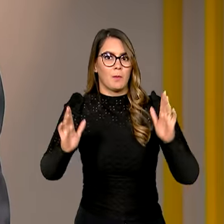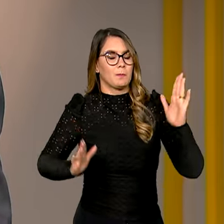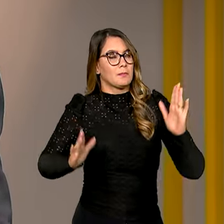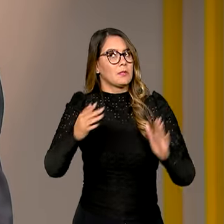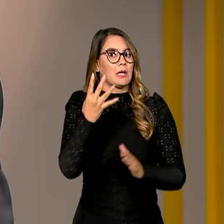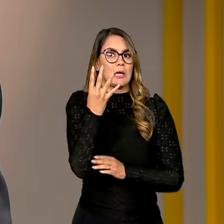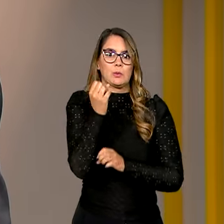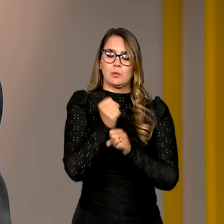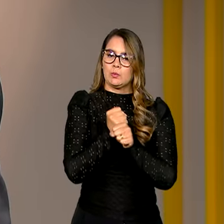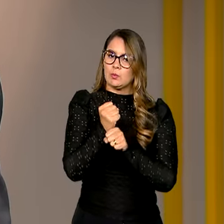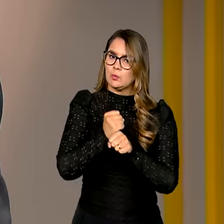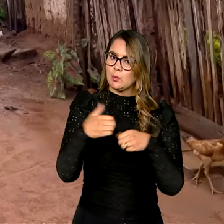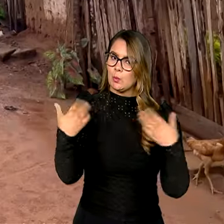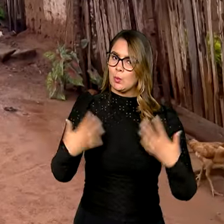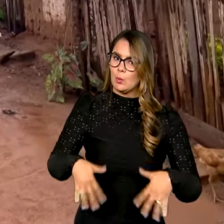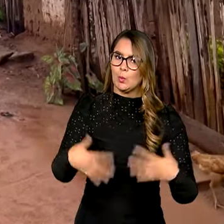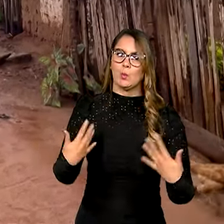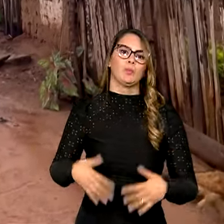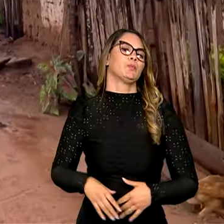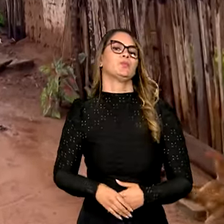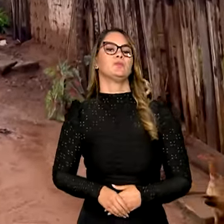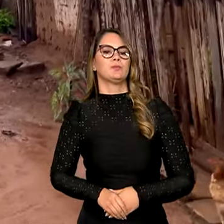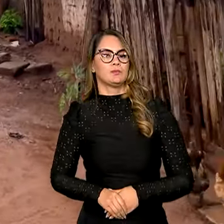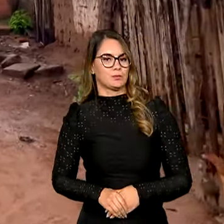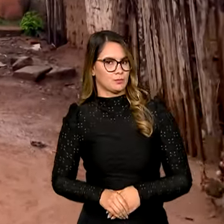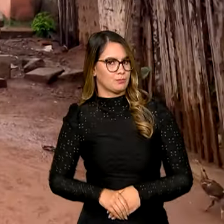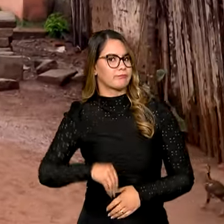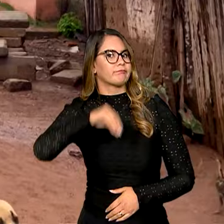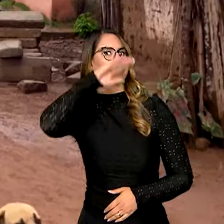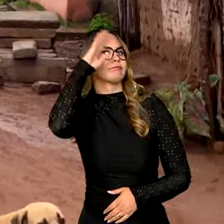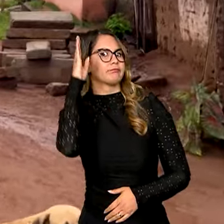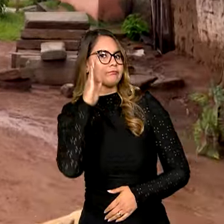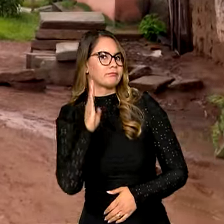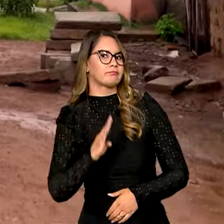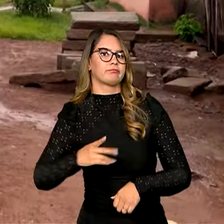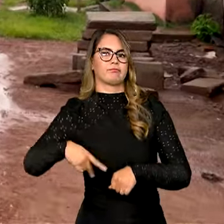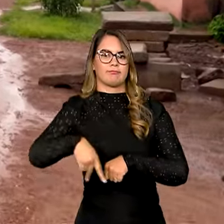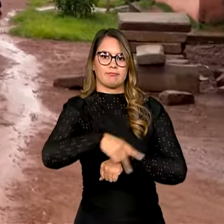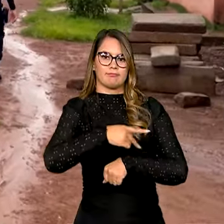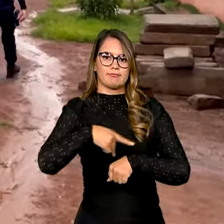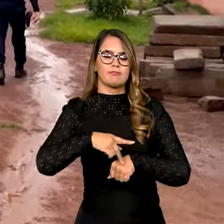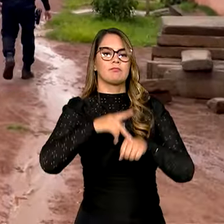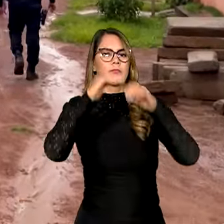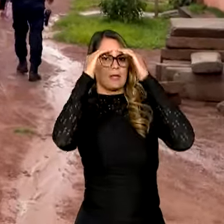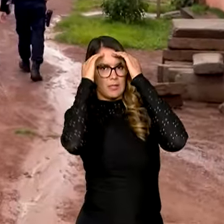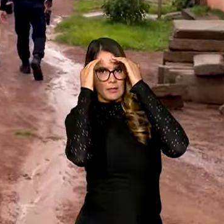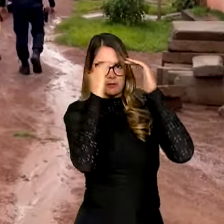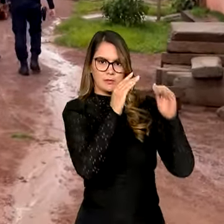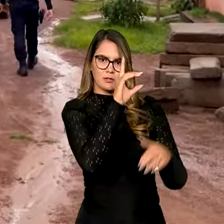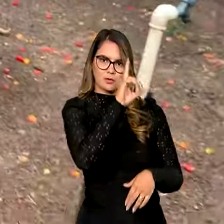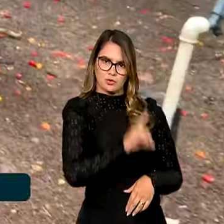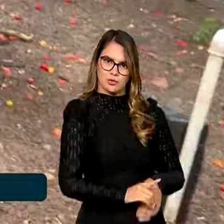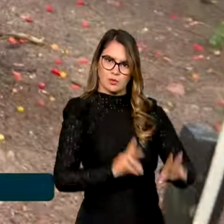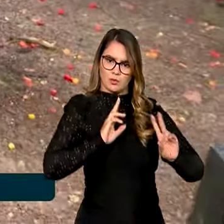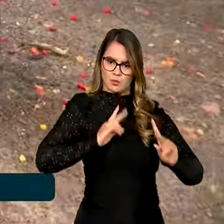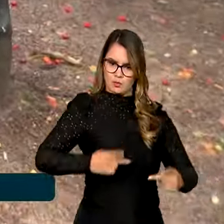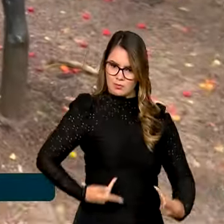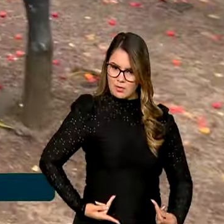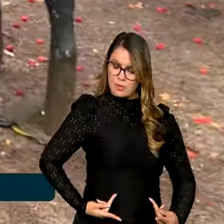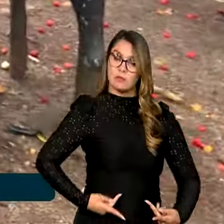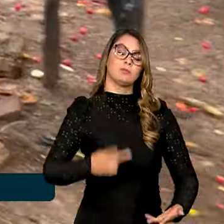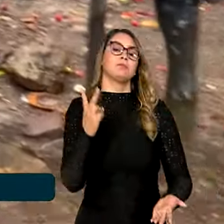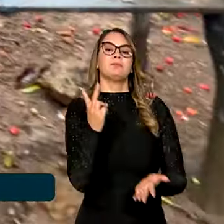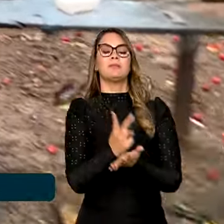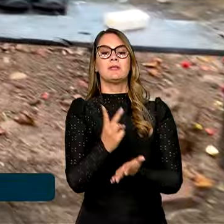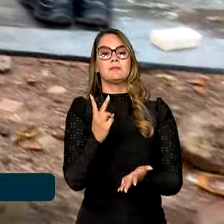14 anos. O Brasil é um país que respeita os direitos humanos. Mesmo